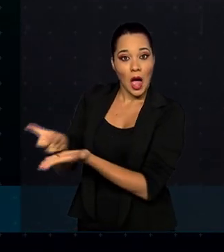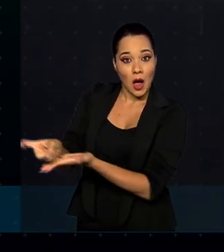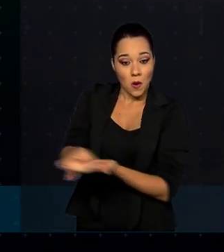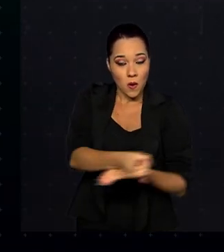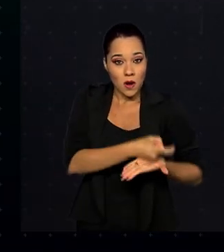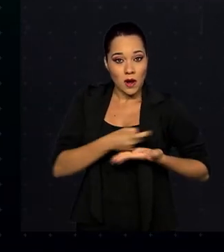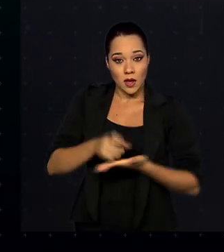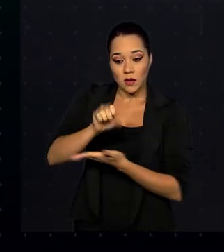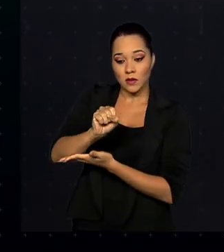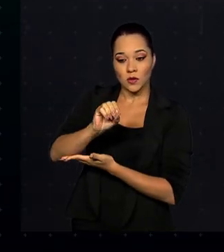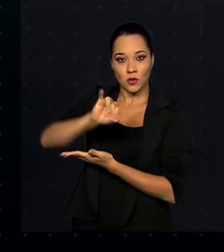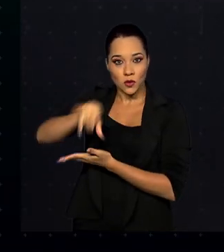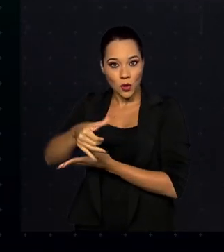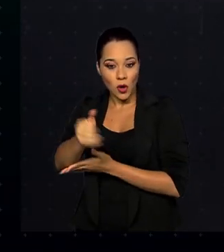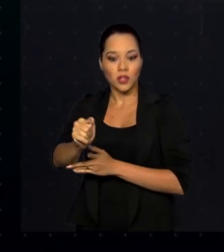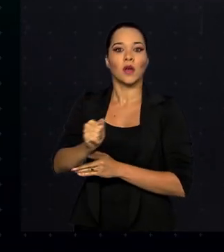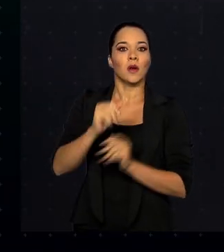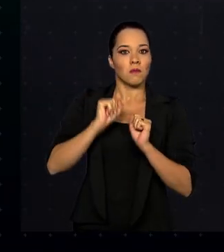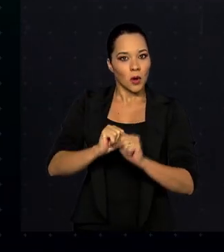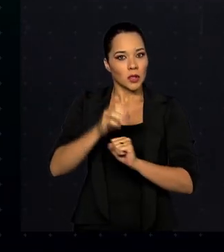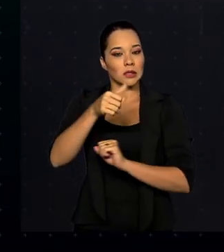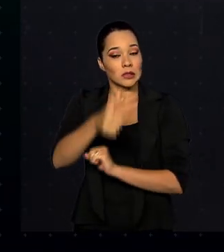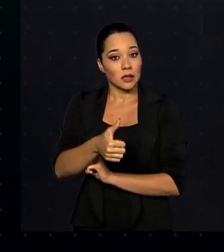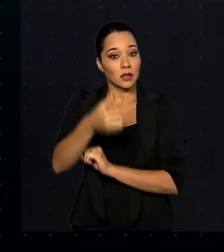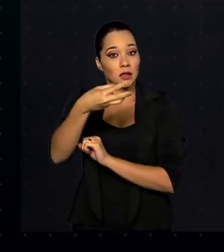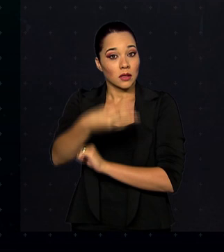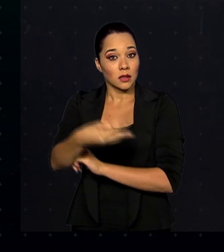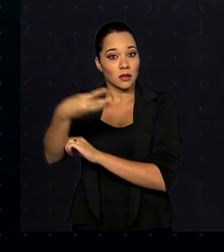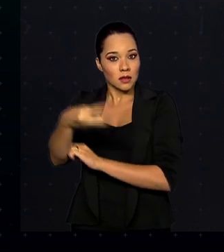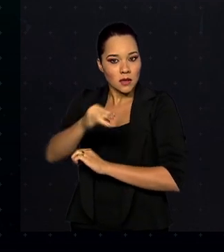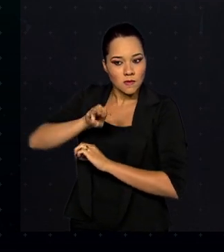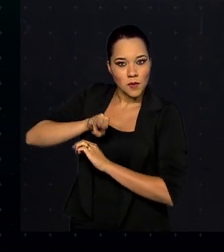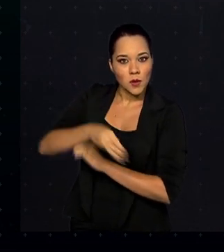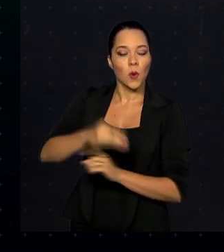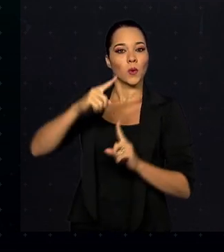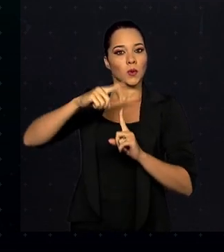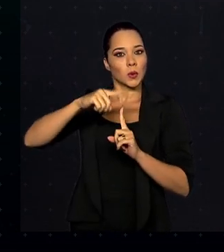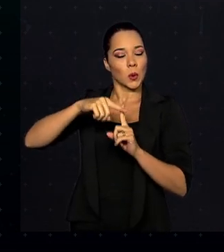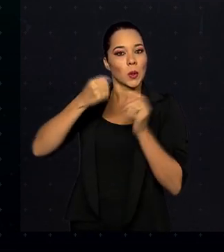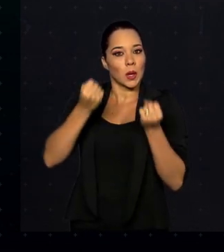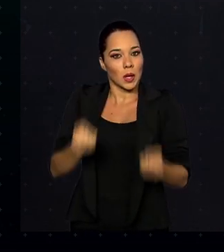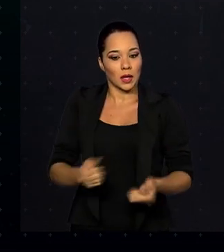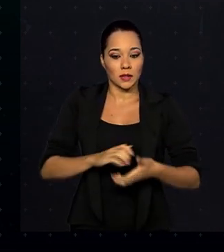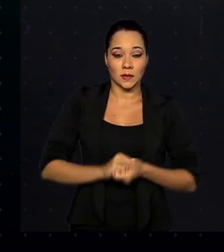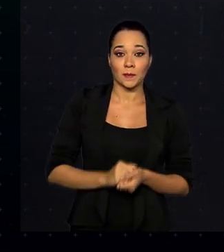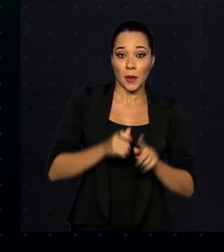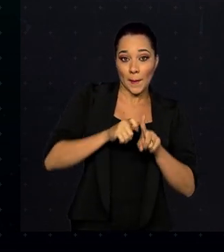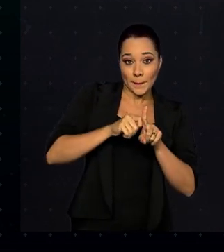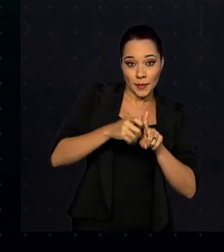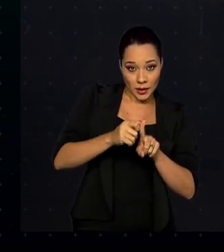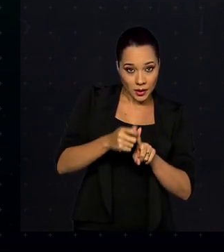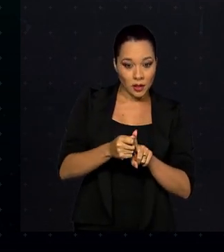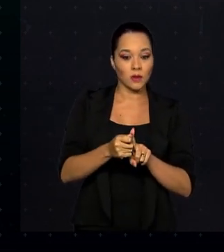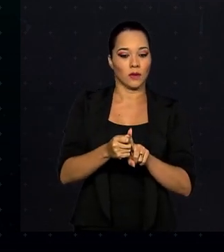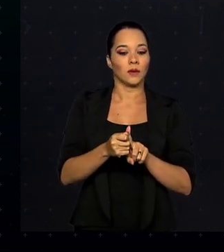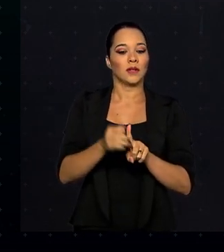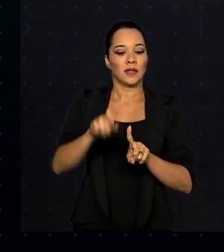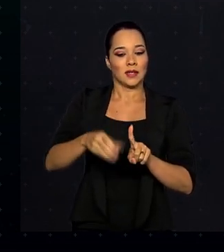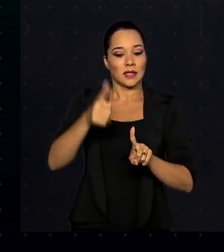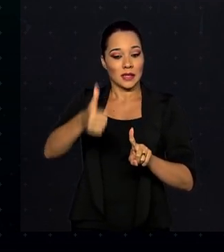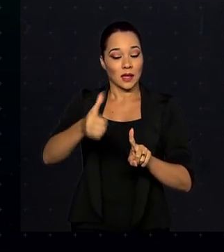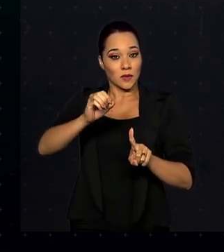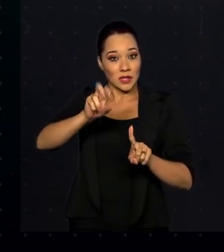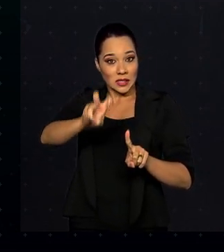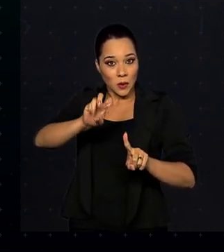soja deve chegar a 133 milhões de toneladas. O total de milho deve atingir 105